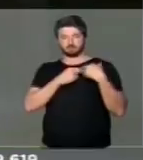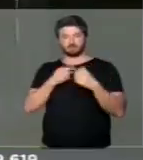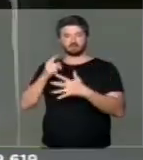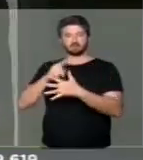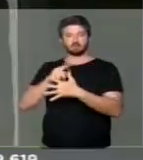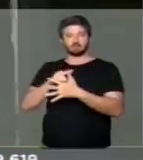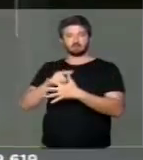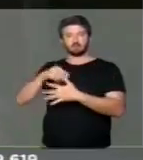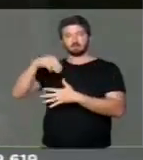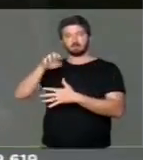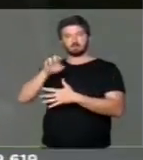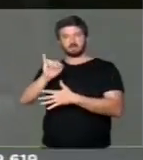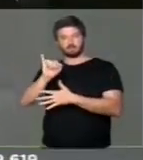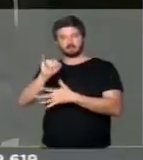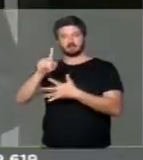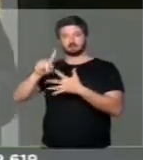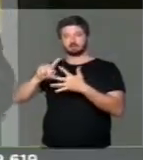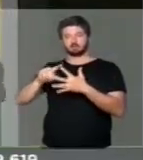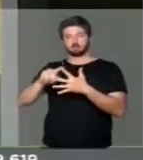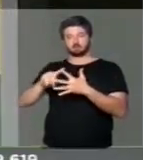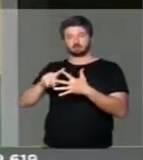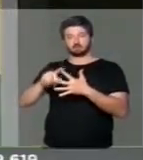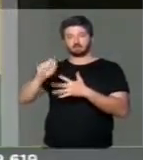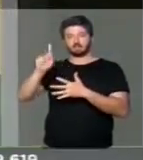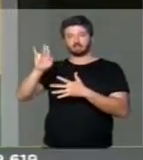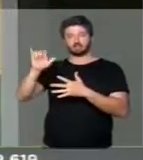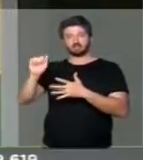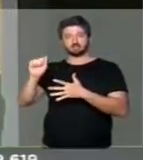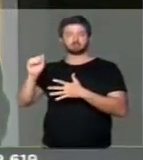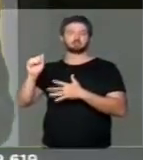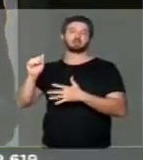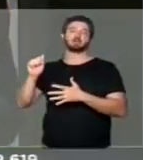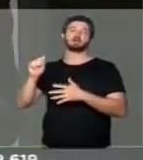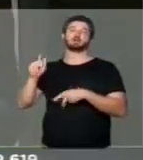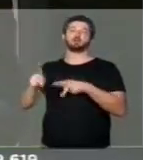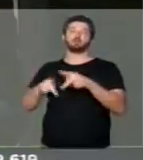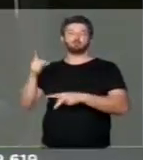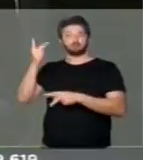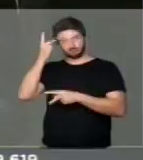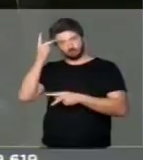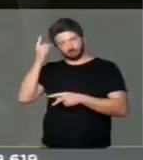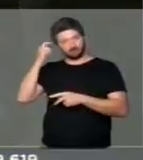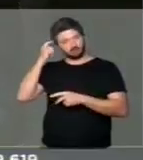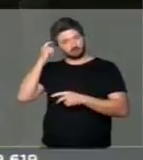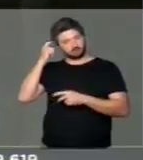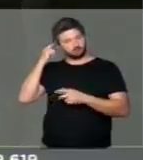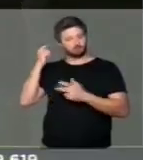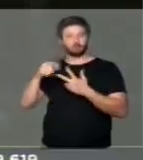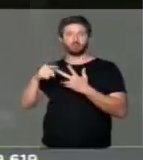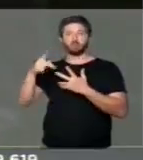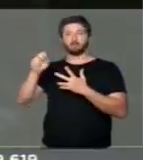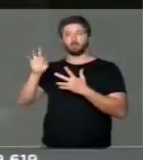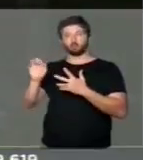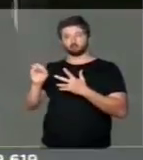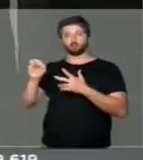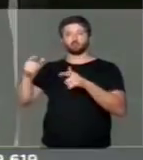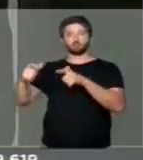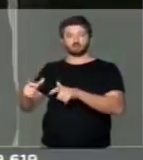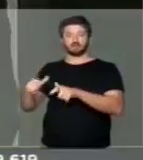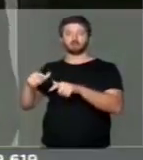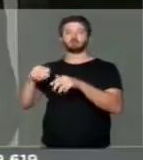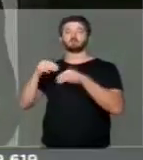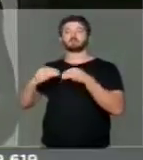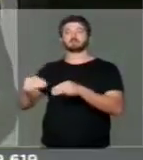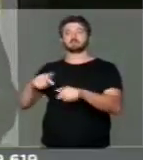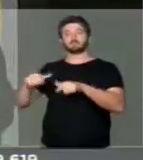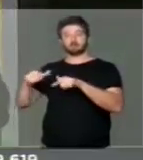Microempreendedor Individual, MEI, a Agência do Banco do Povo Paulista, o Posto Local do Ministério do Trabalho e